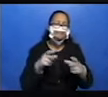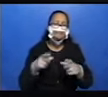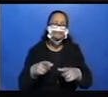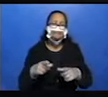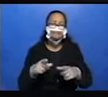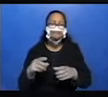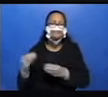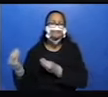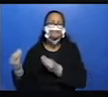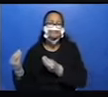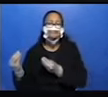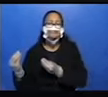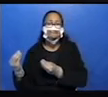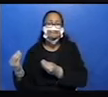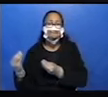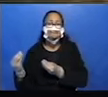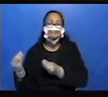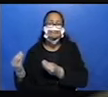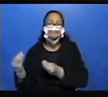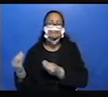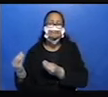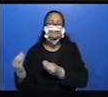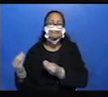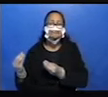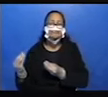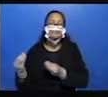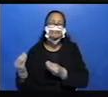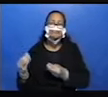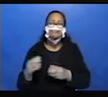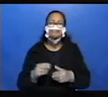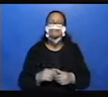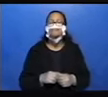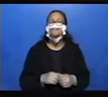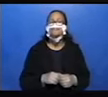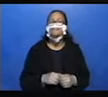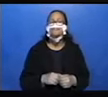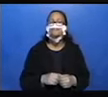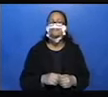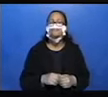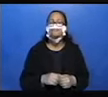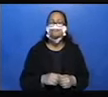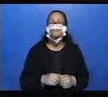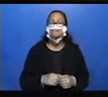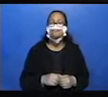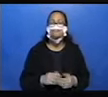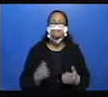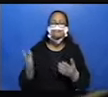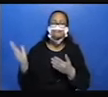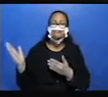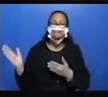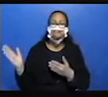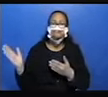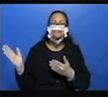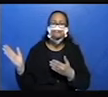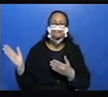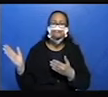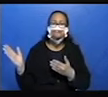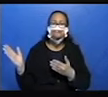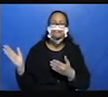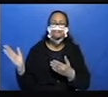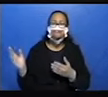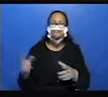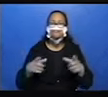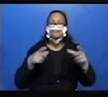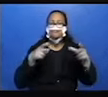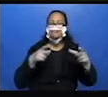tratando aqui? Ah, tá. Então, ó. Olha só. Ele foi lá para o lugarzinho